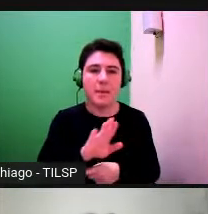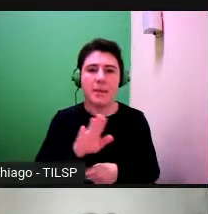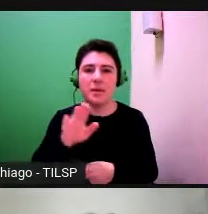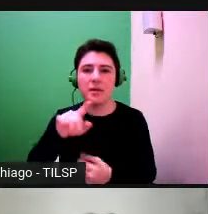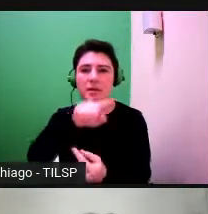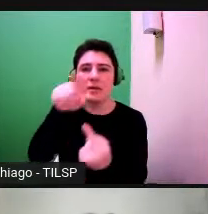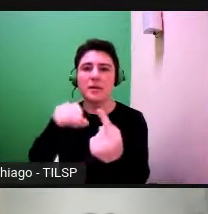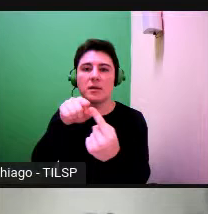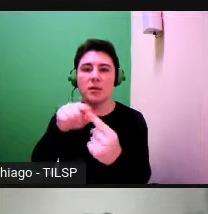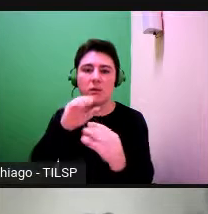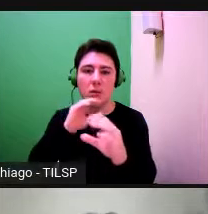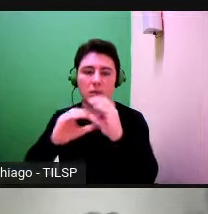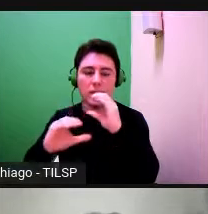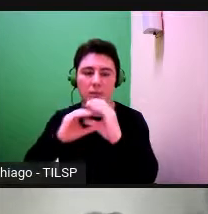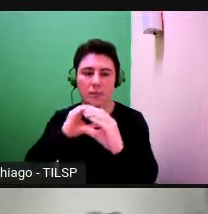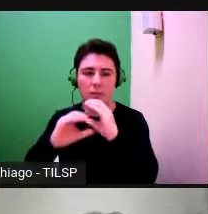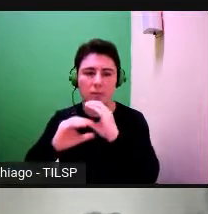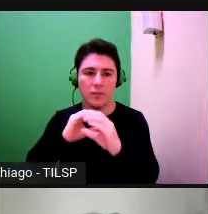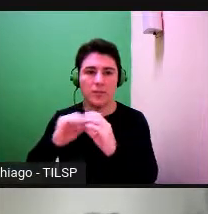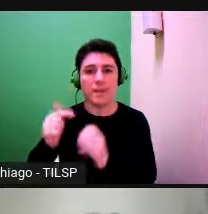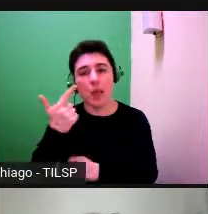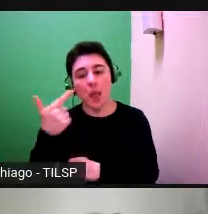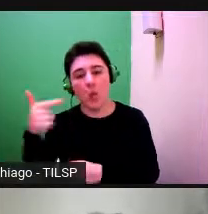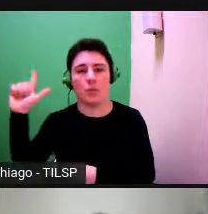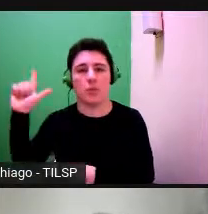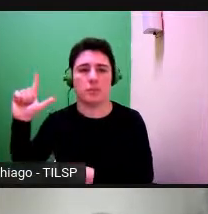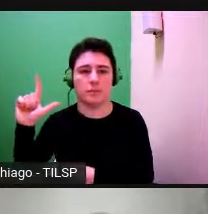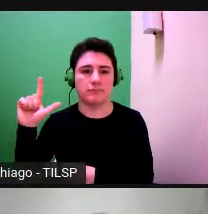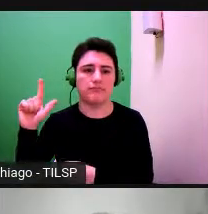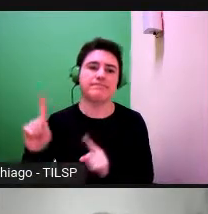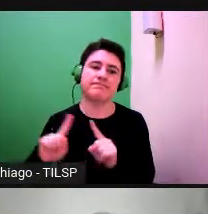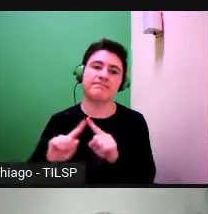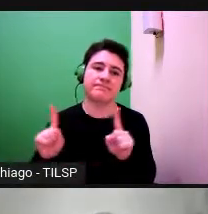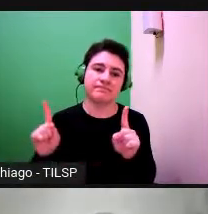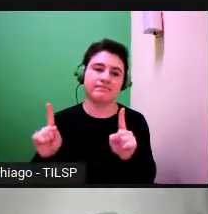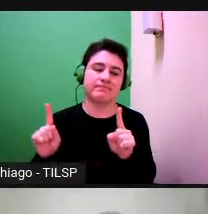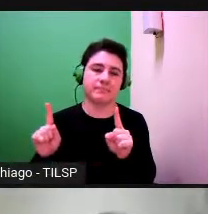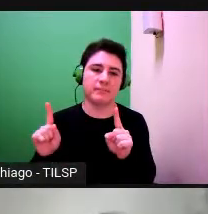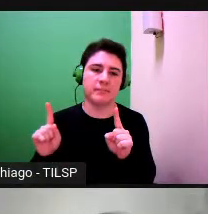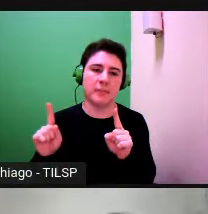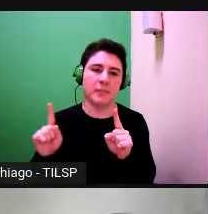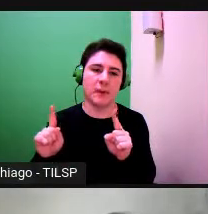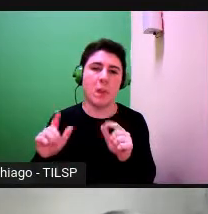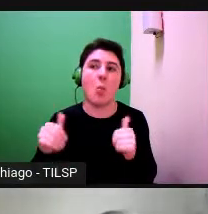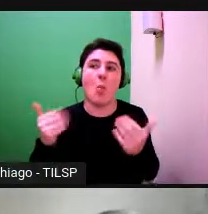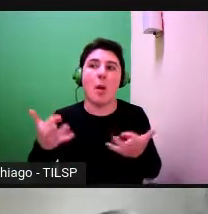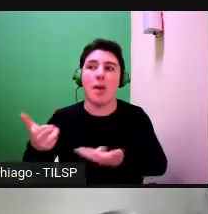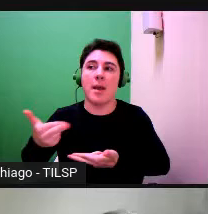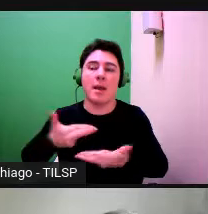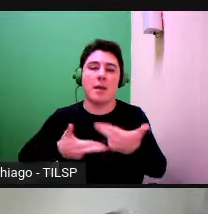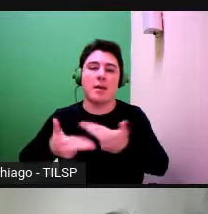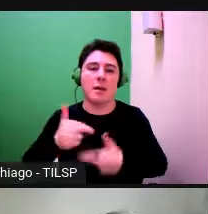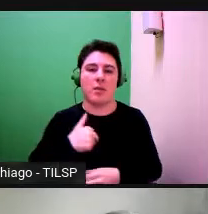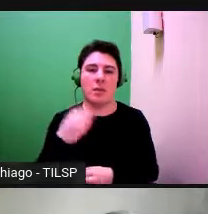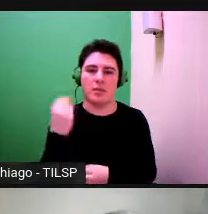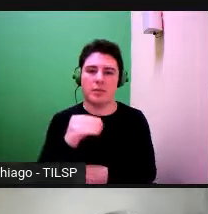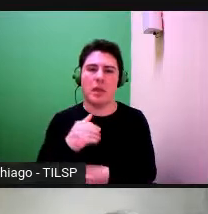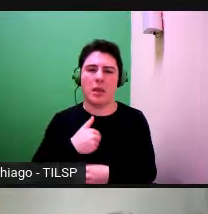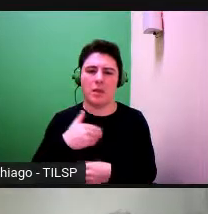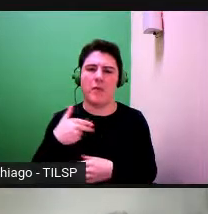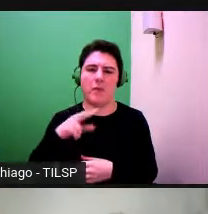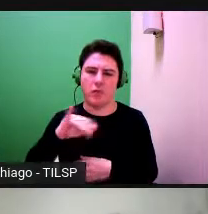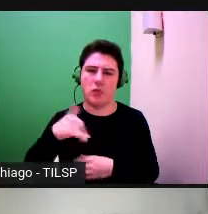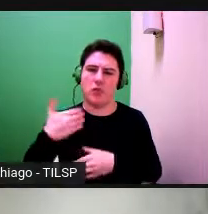comunicativa é outra e portanto há aqui relações a estabelecer vou avançar